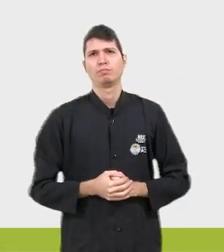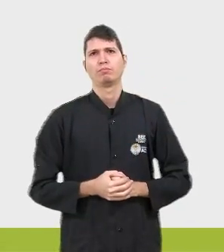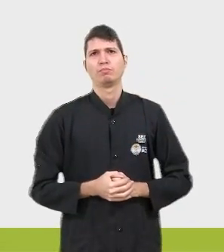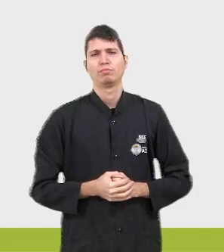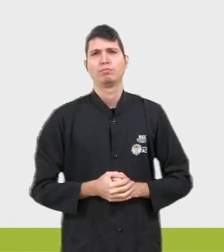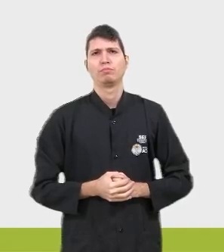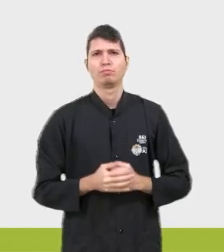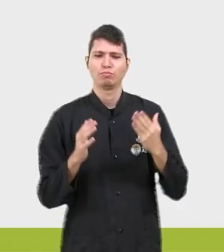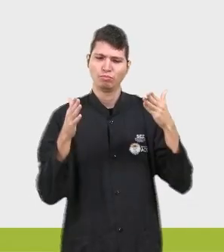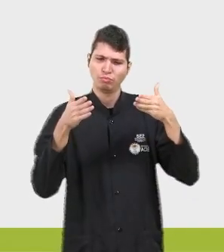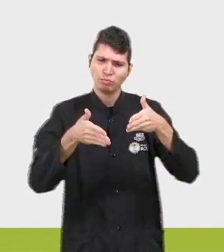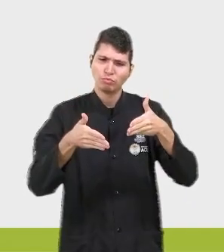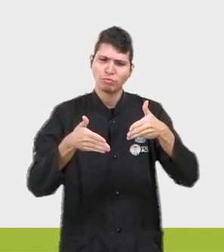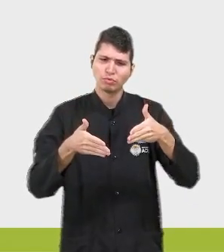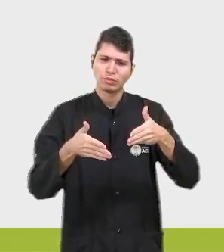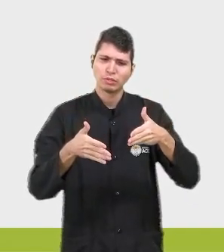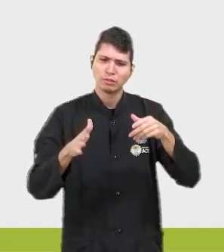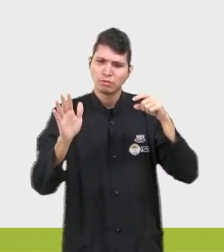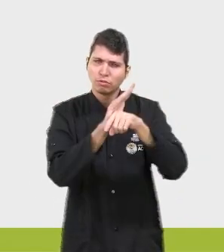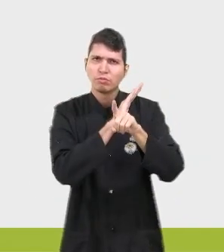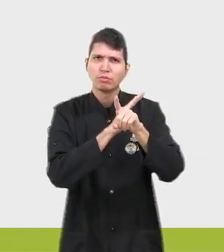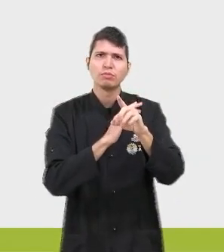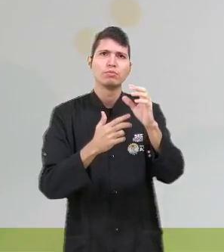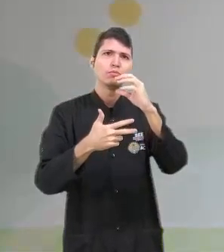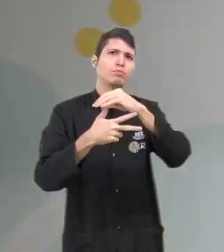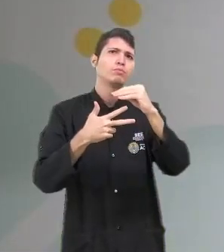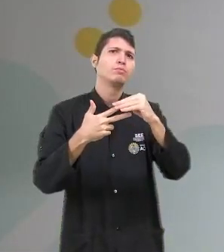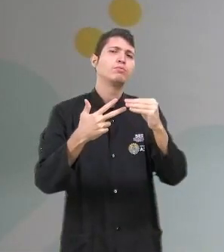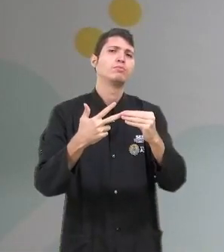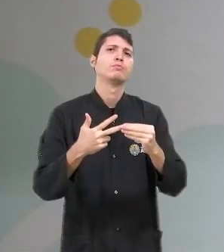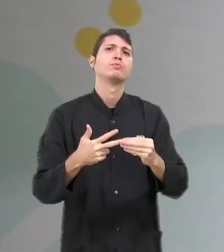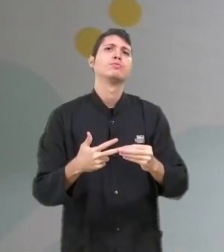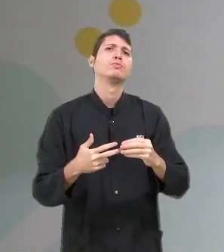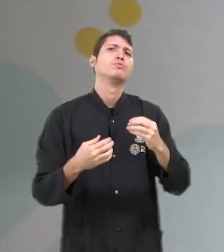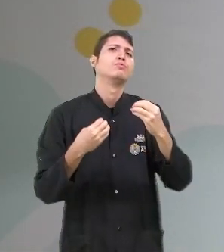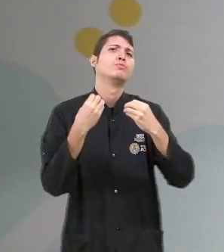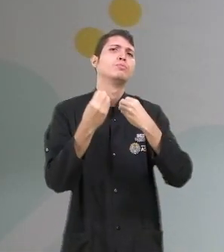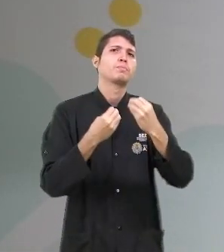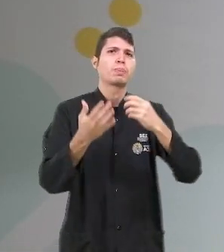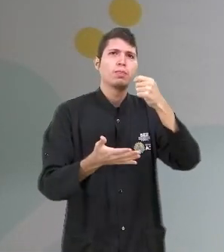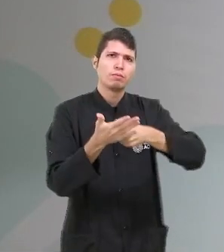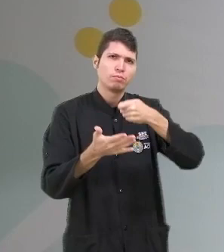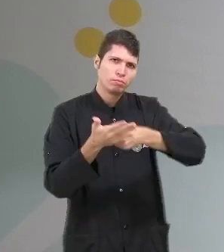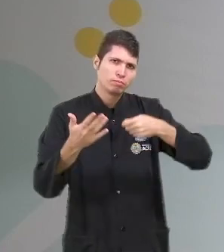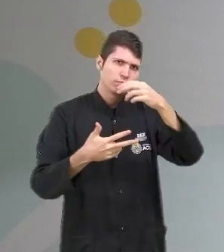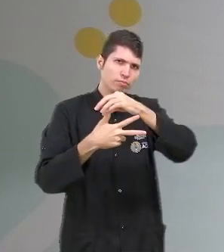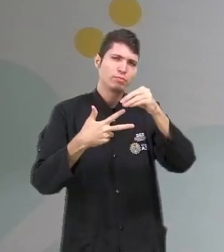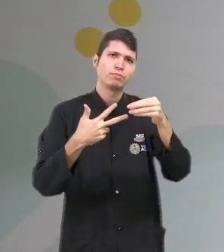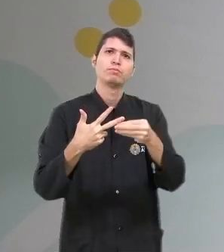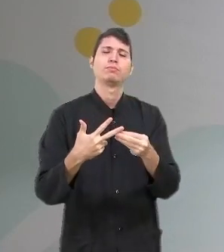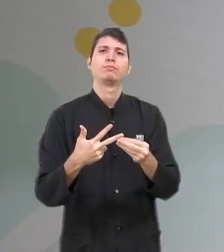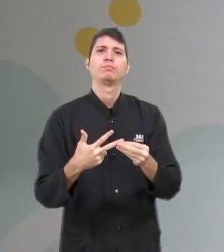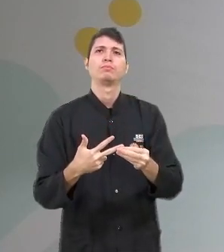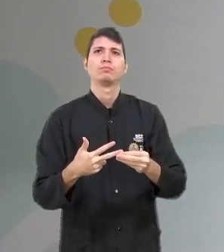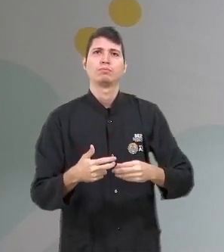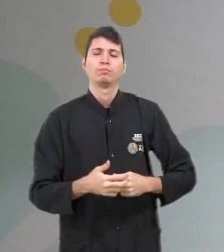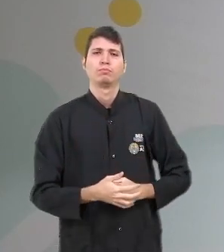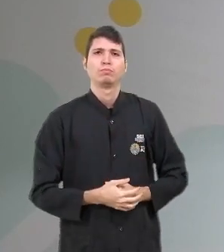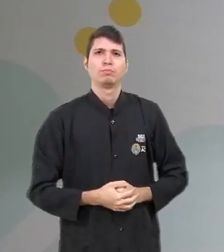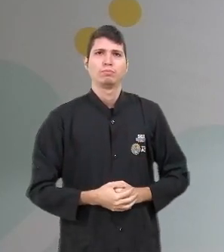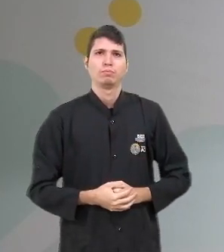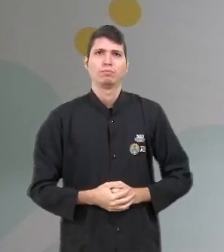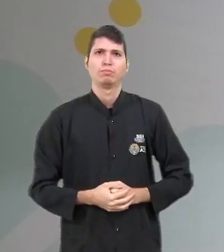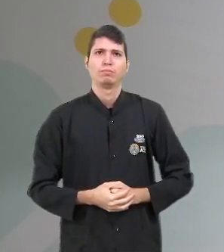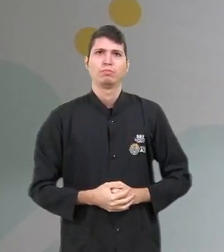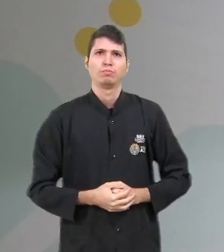com questões de Enem. Então, pessoal, vamos à primeira questão. Como é que isso é cobrado no Enem? Tá bom? Eu trouxe uma questão aqui para a gente, para a gente